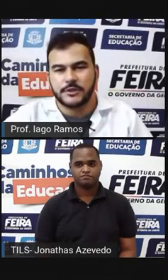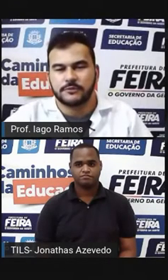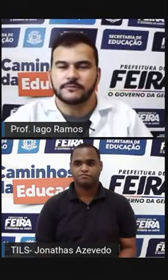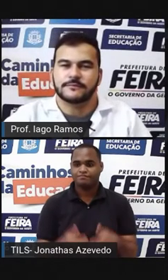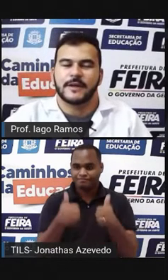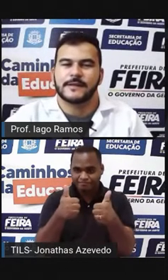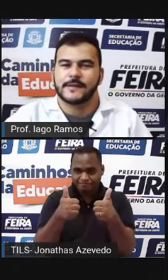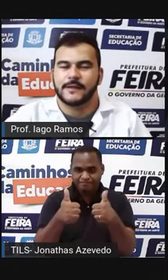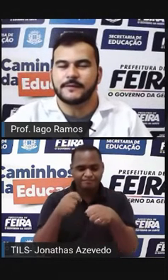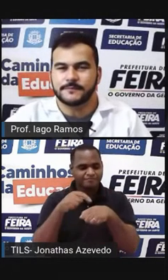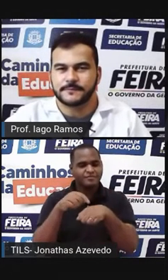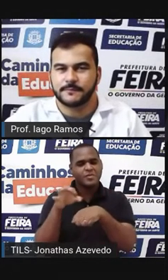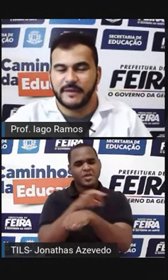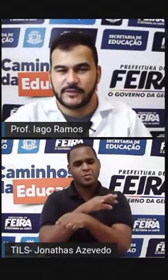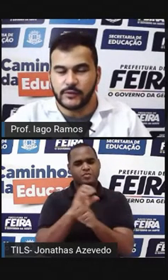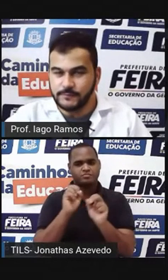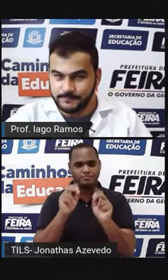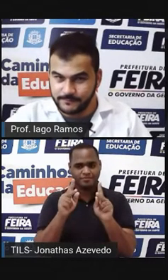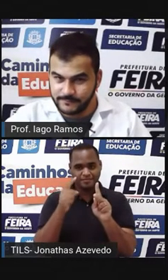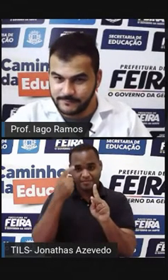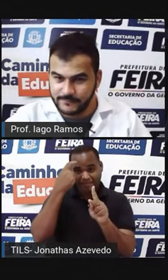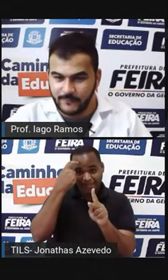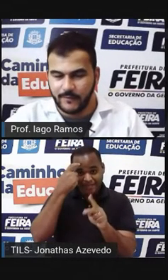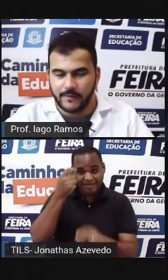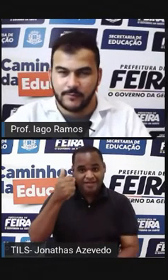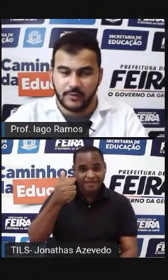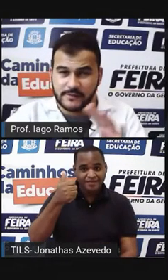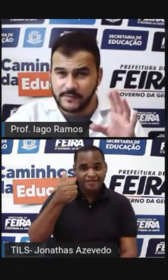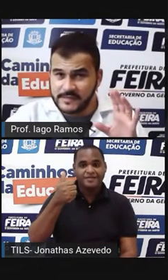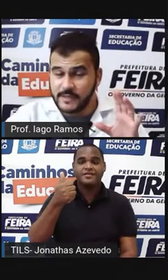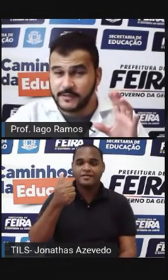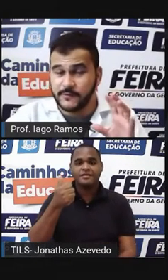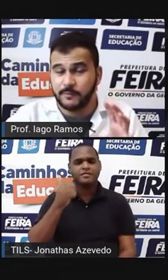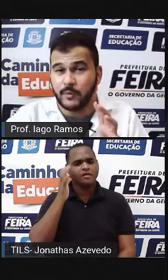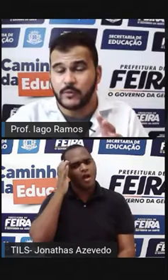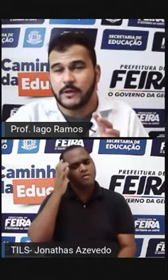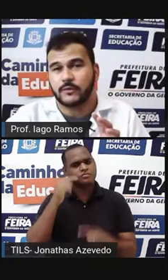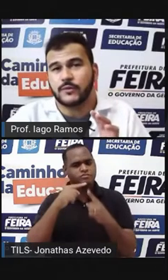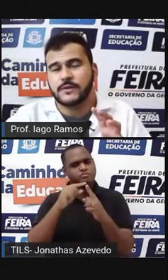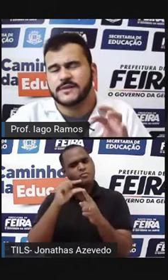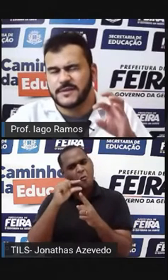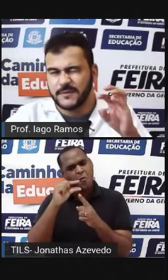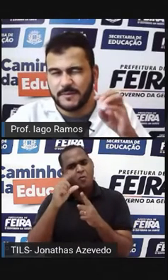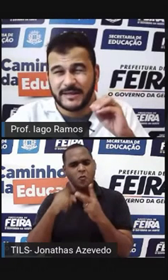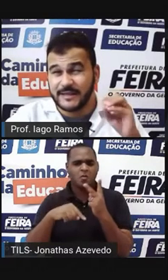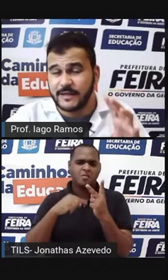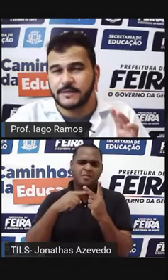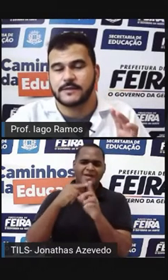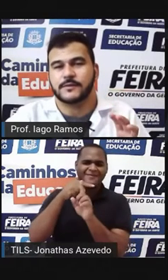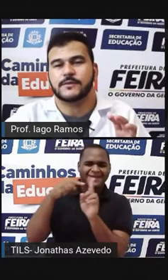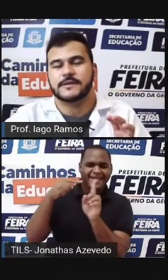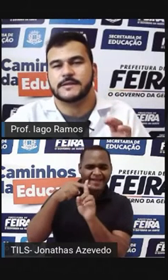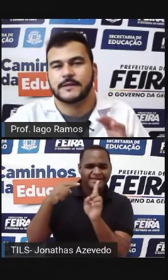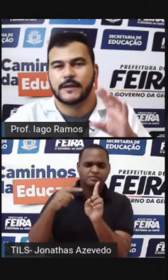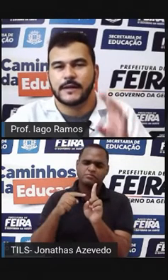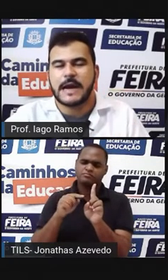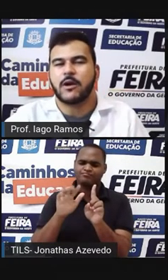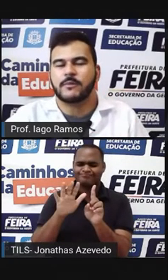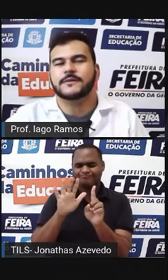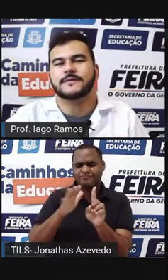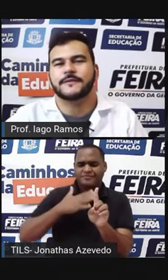Prontinho, é isso aí Pensou? Bom, se você acha que foi pouca coisa Ou se foi metade das coisas